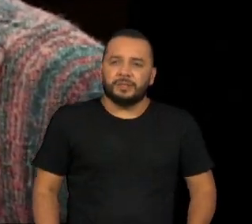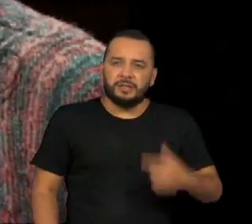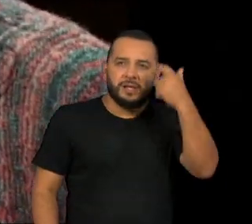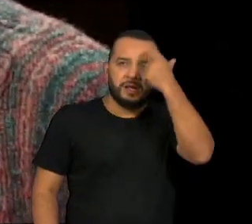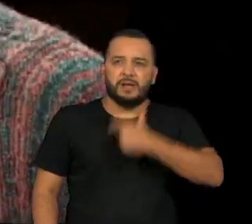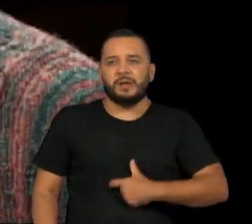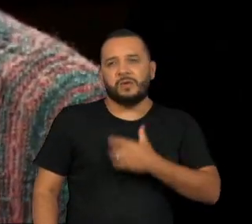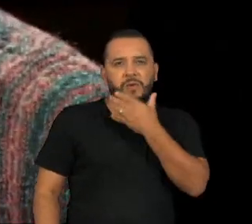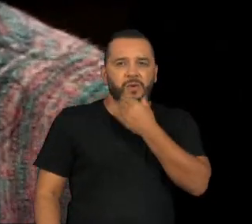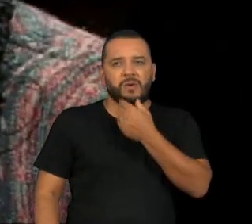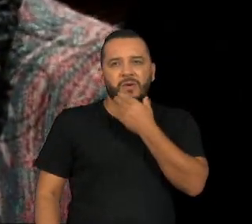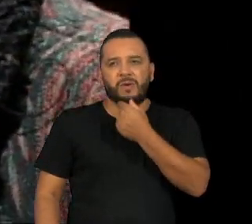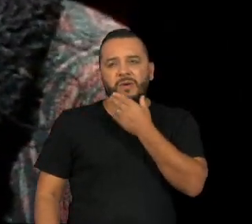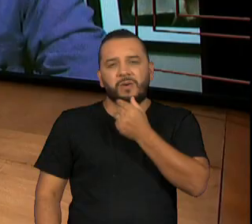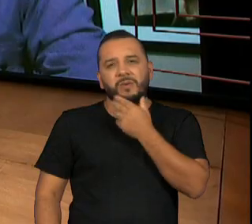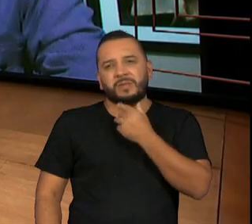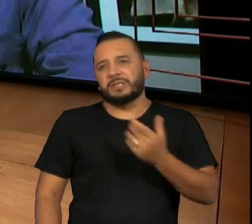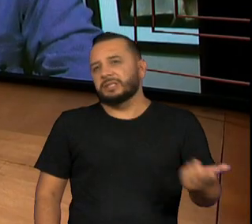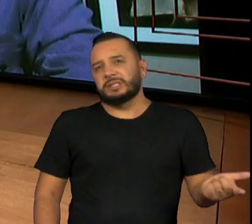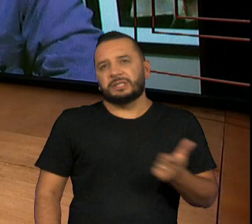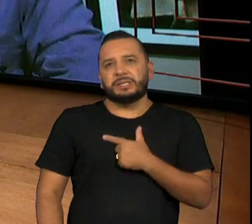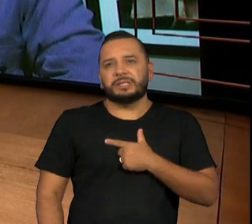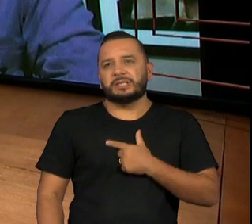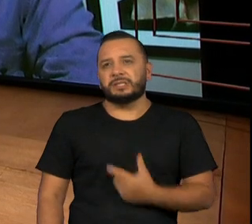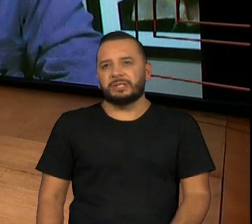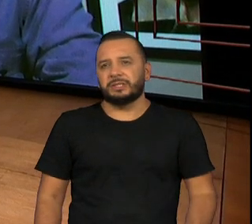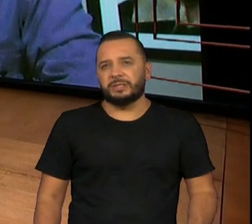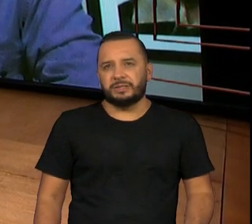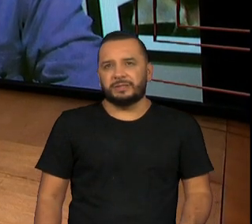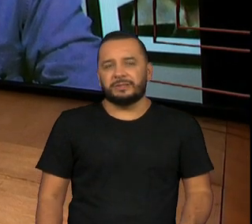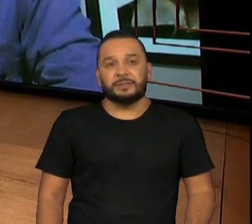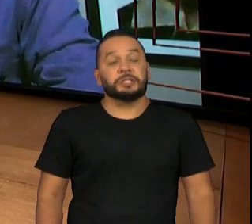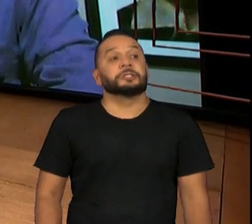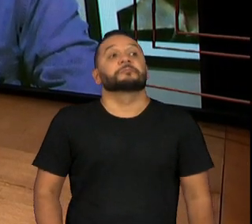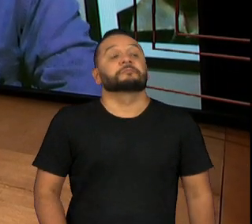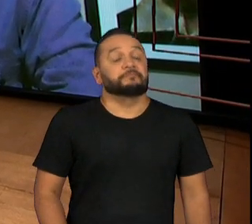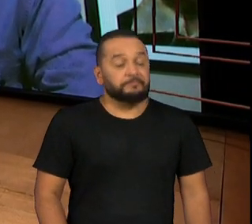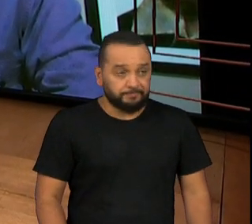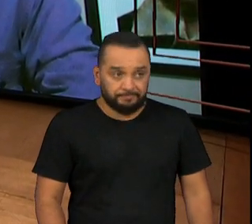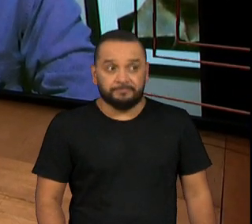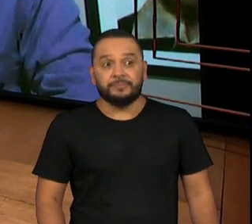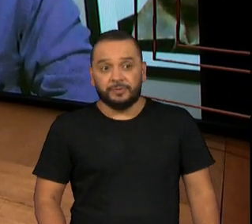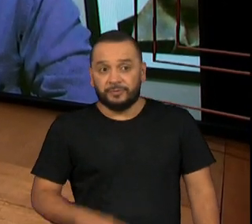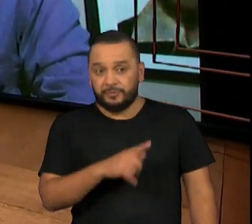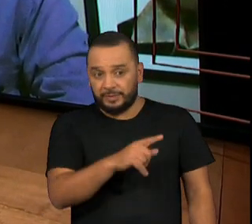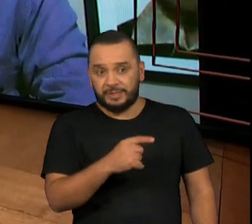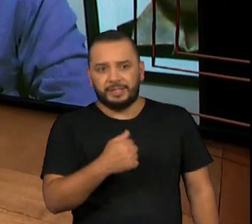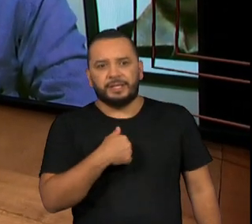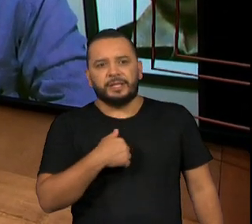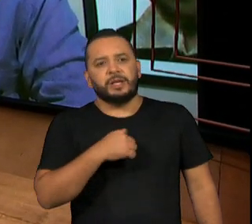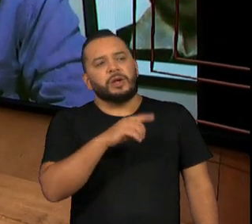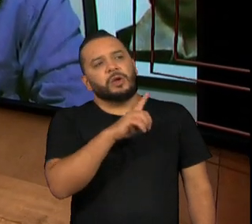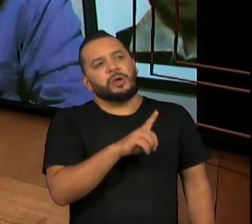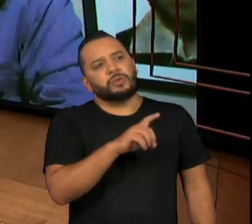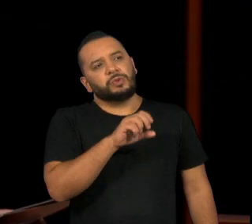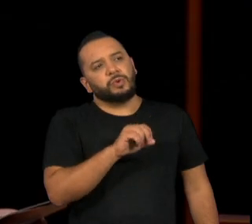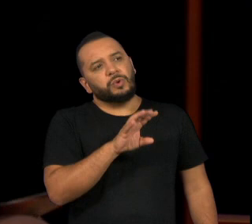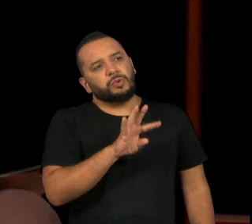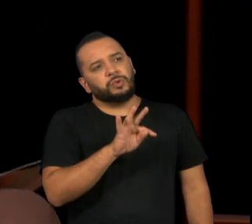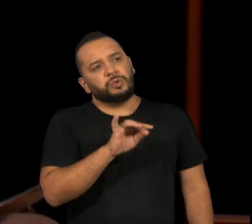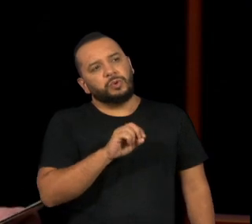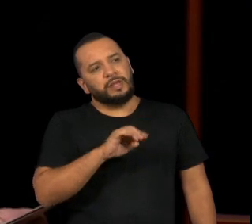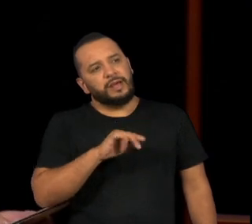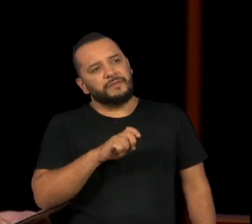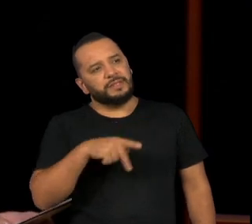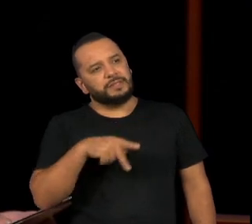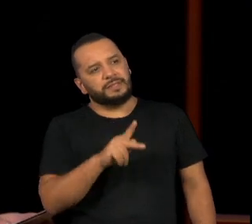ridículo. Ô, Celso, percebe-se que Dostoiévski te diz muita coisa. Que